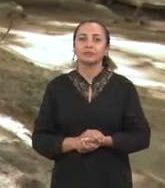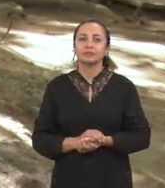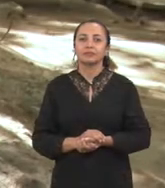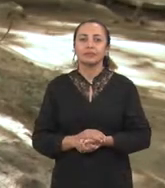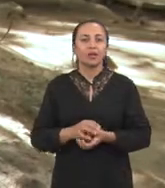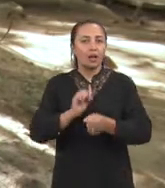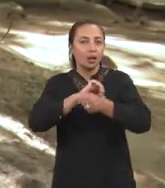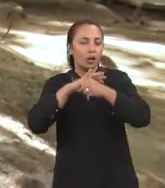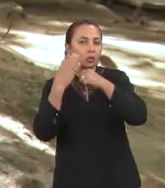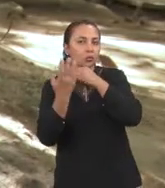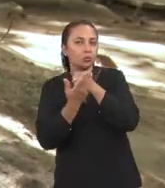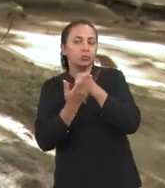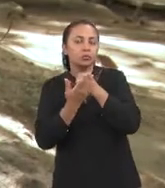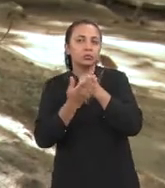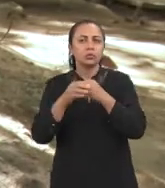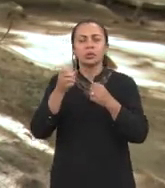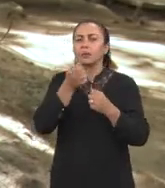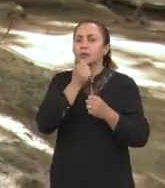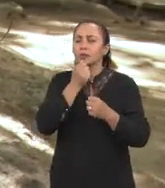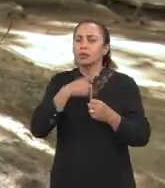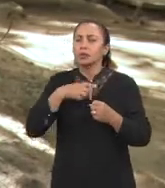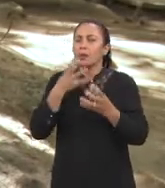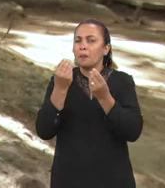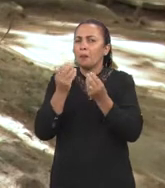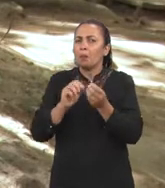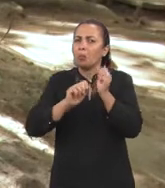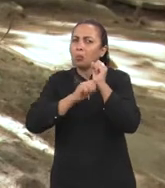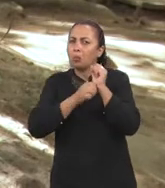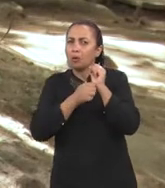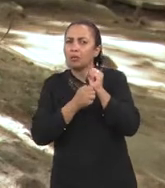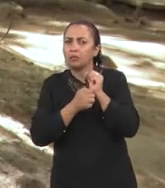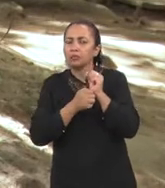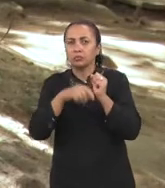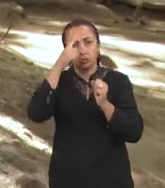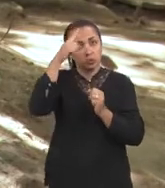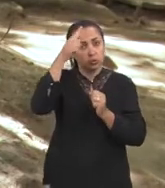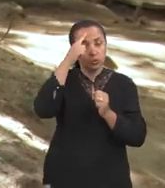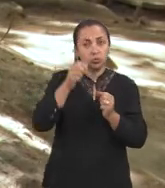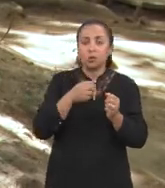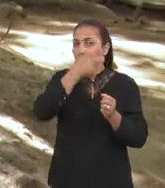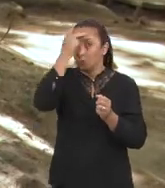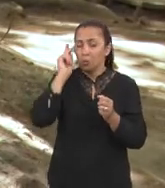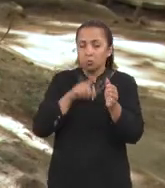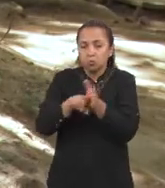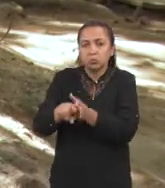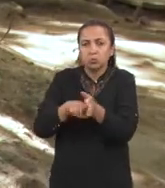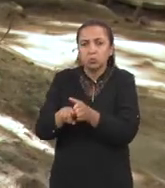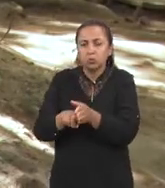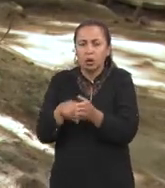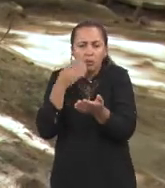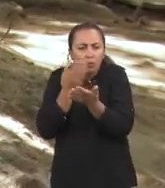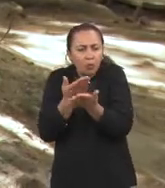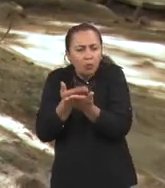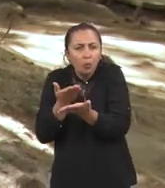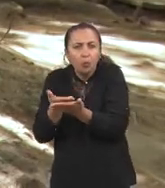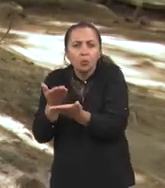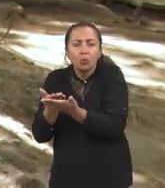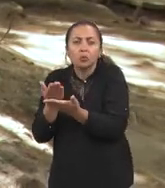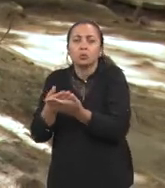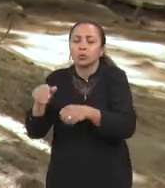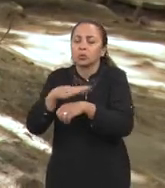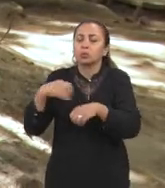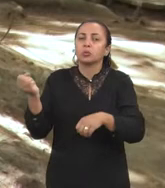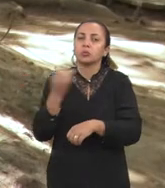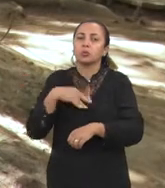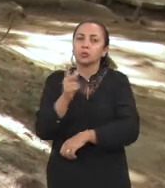A Covid-19 ainda guarda muitos mistérios. Dia após dia, cientistas se debruçam em estudos na busca de novas vacinas e